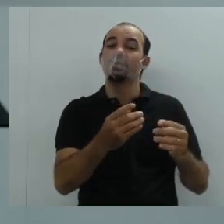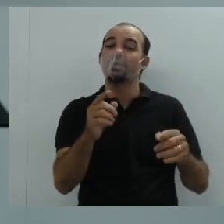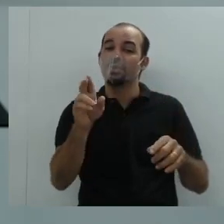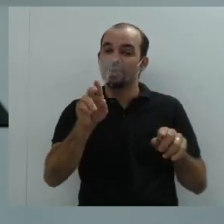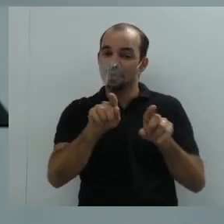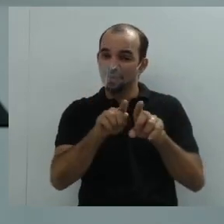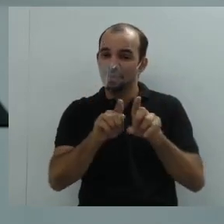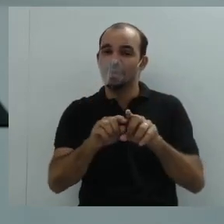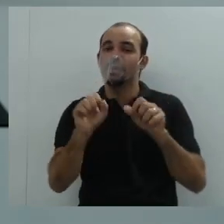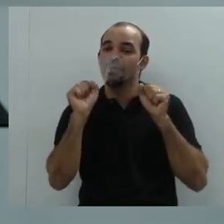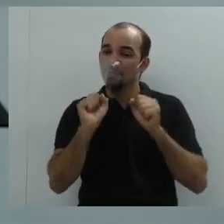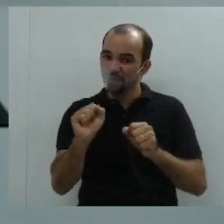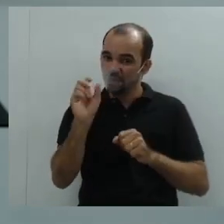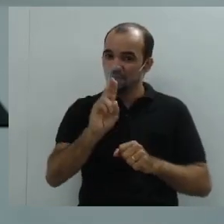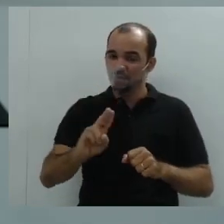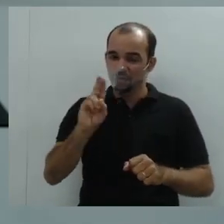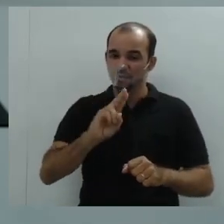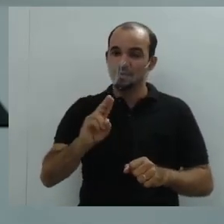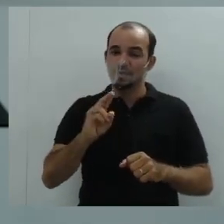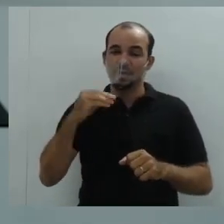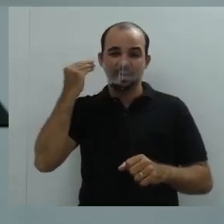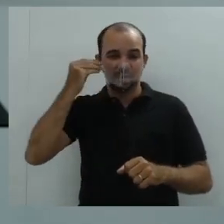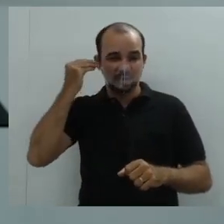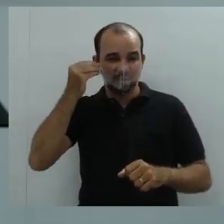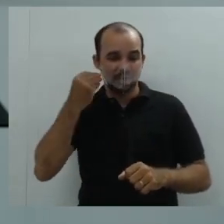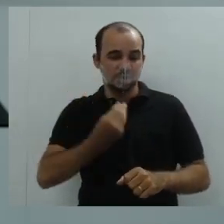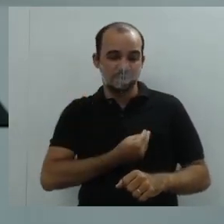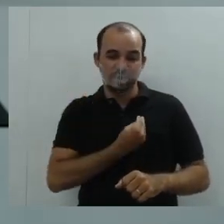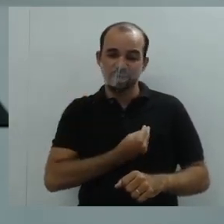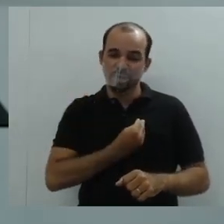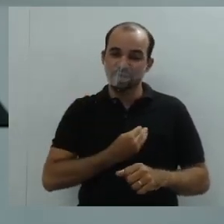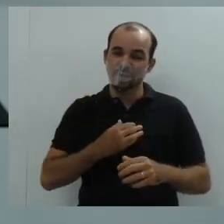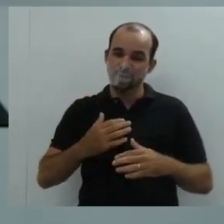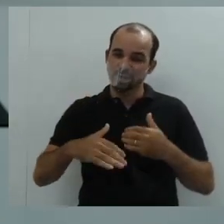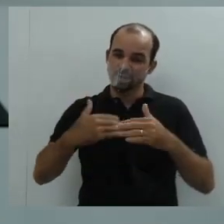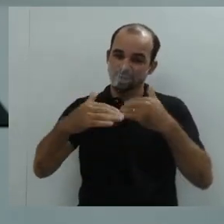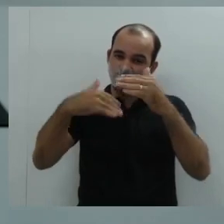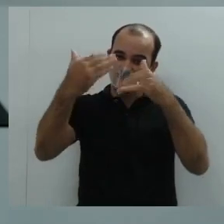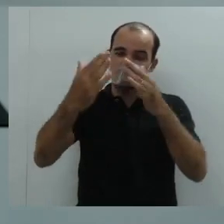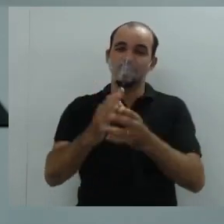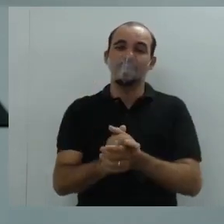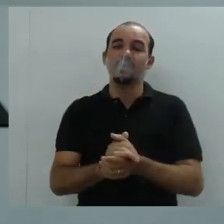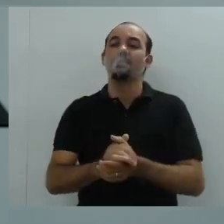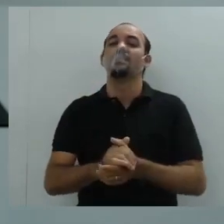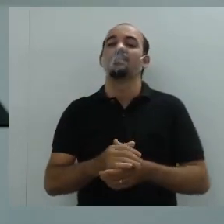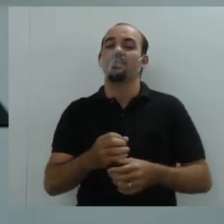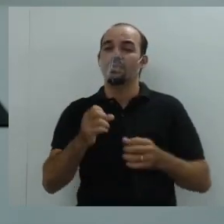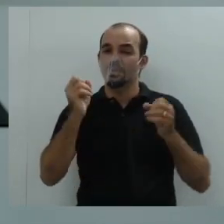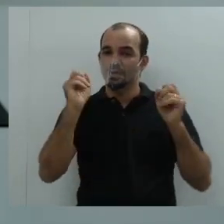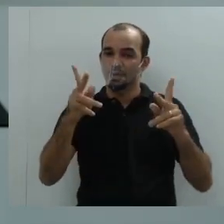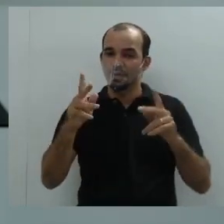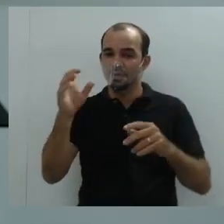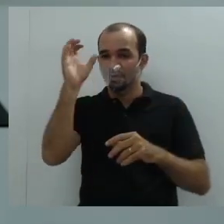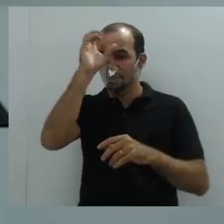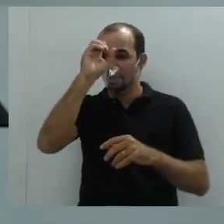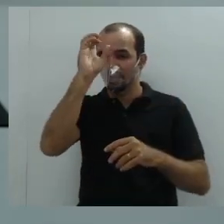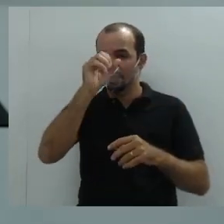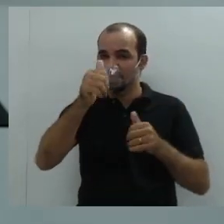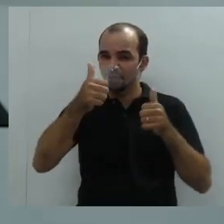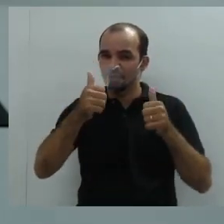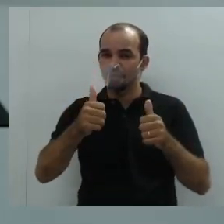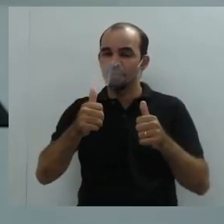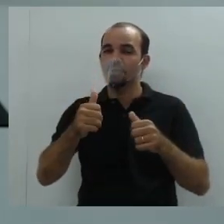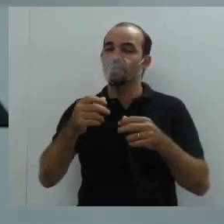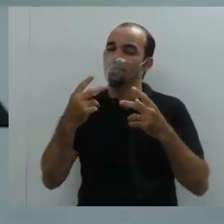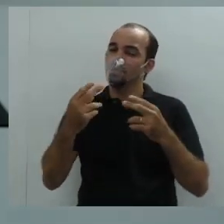toda a matéria que a gente ensina nas escolas, lembrem-se que elas vão ser levadas para a vida de vocês. A mesma coisa a